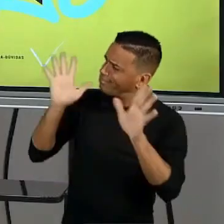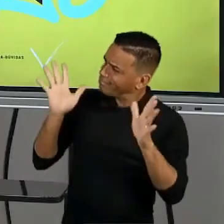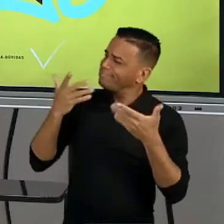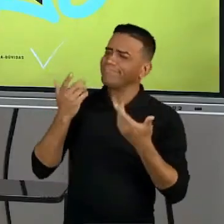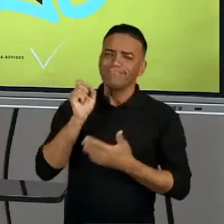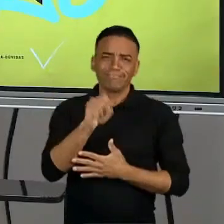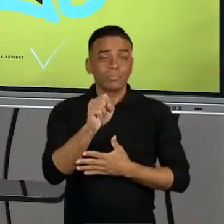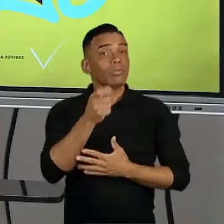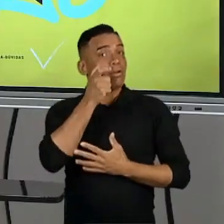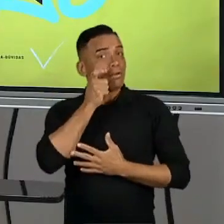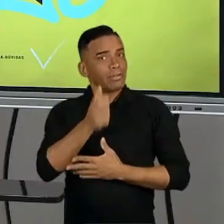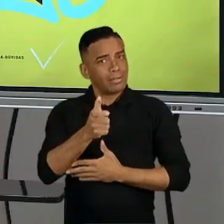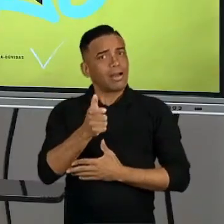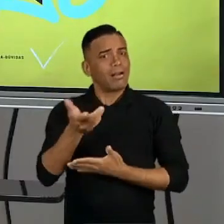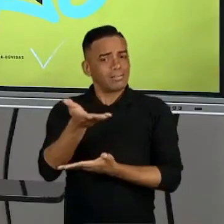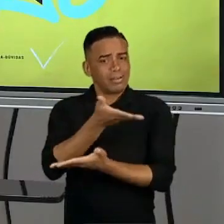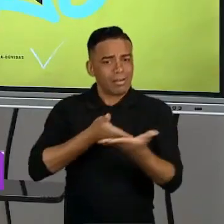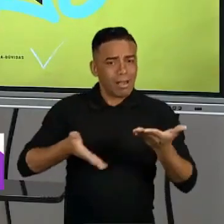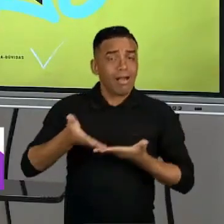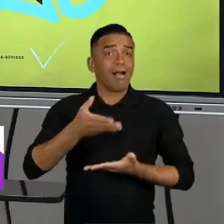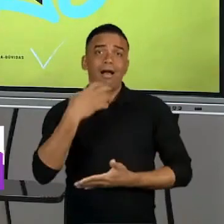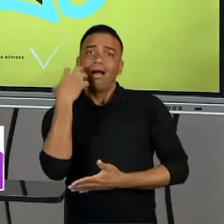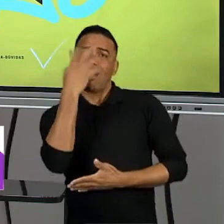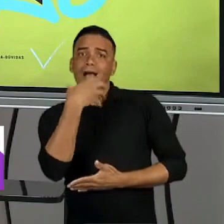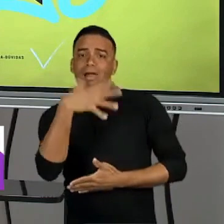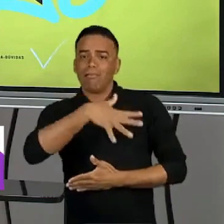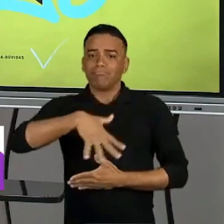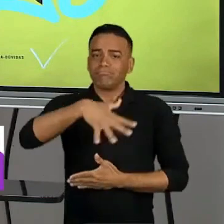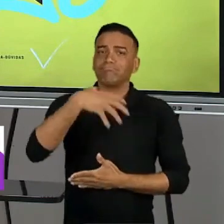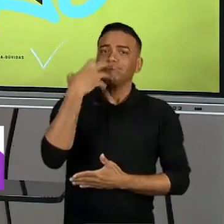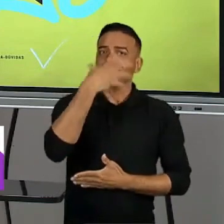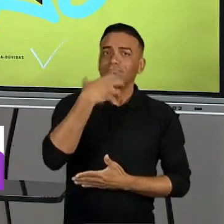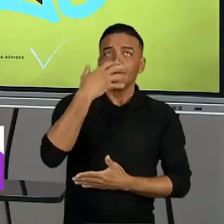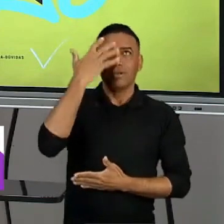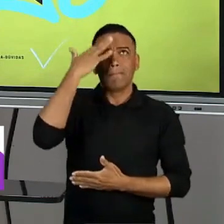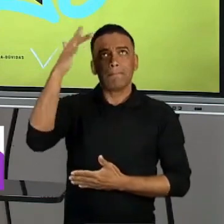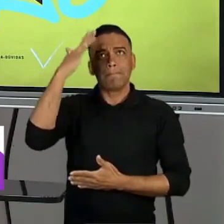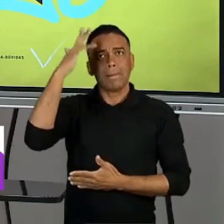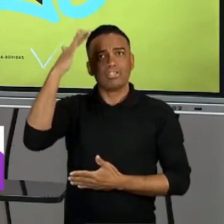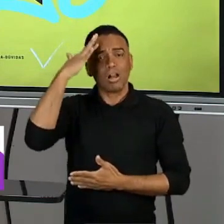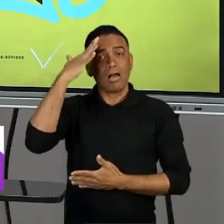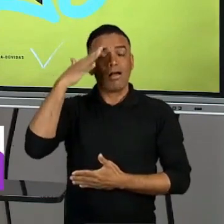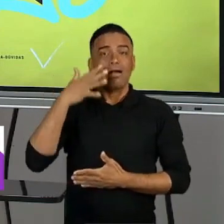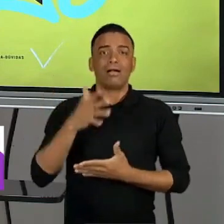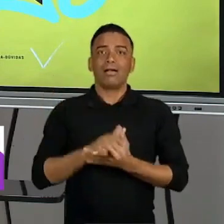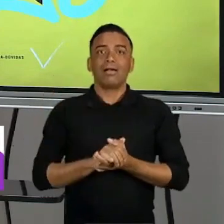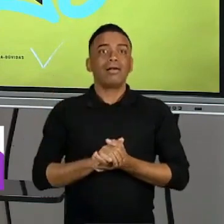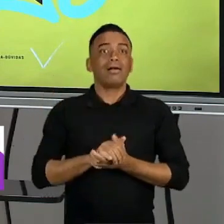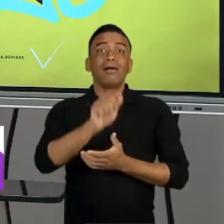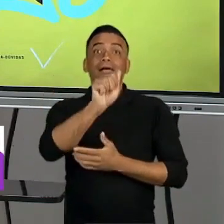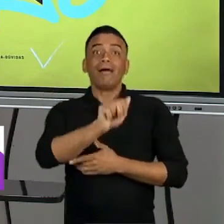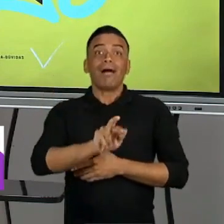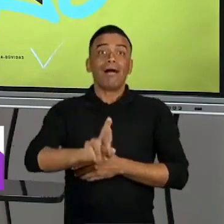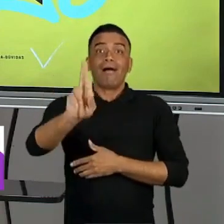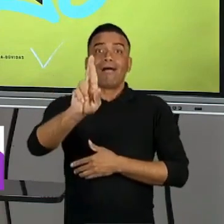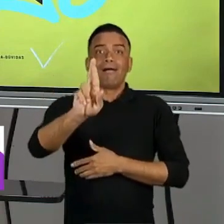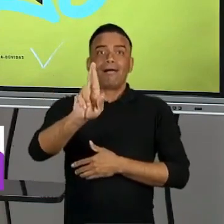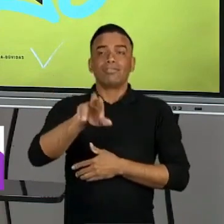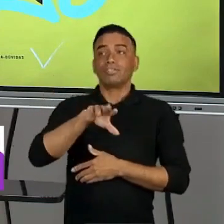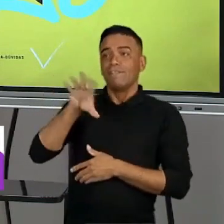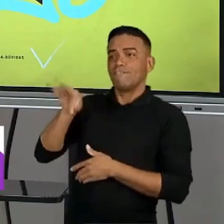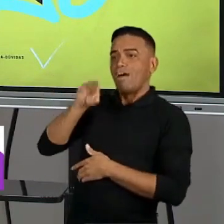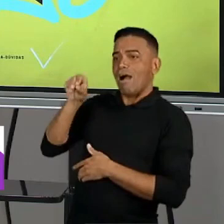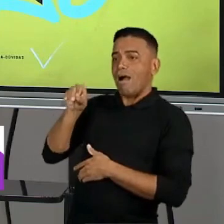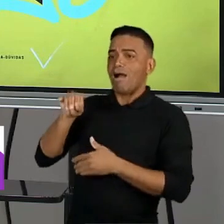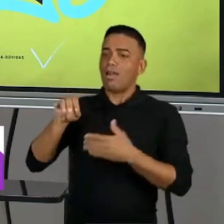É muito interessante na relação à música, porque se você imaginar que a música é só um movimento do ar, ou seja, quando você fala, quando